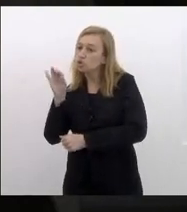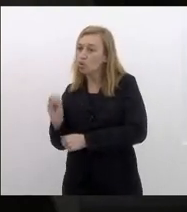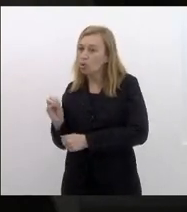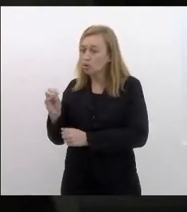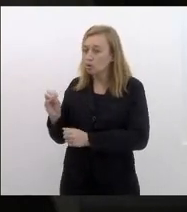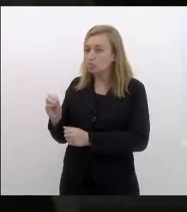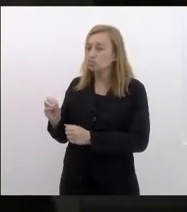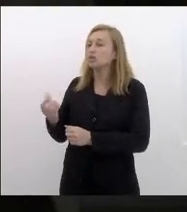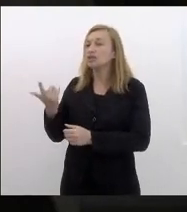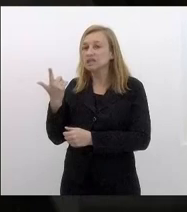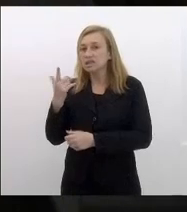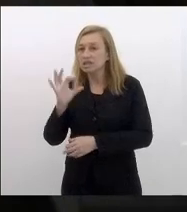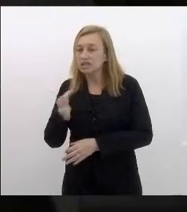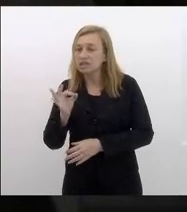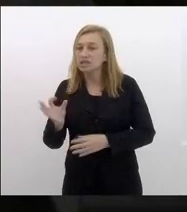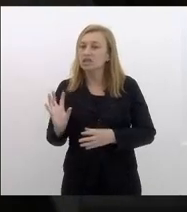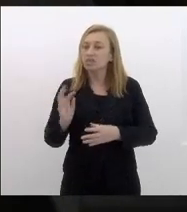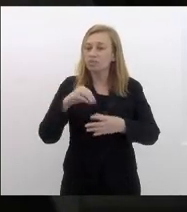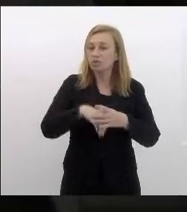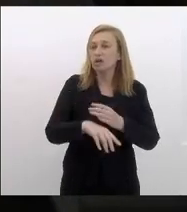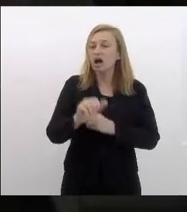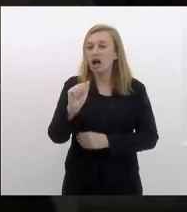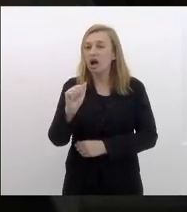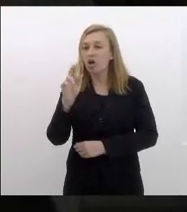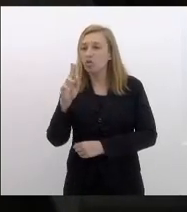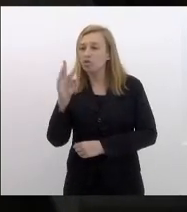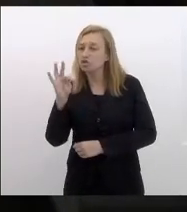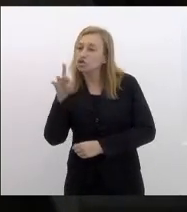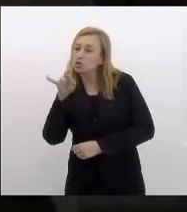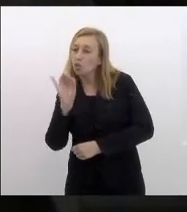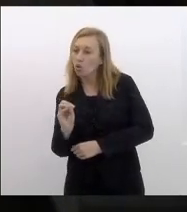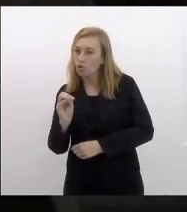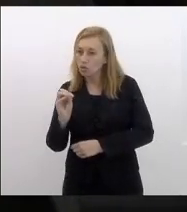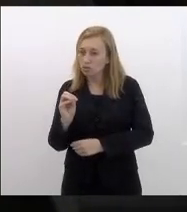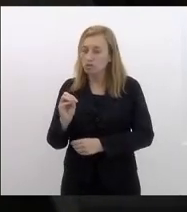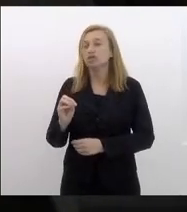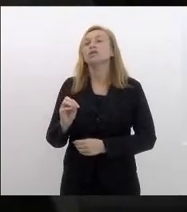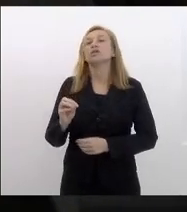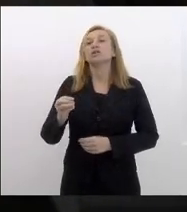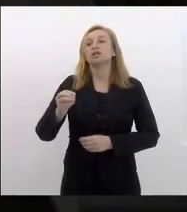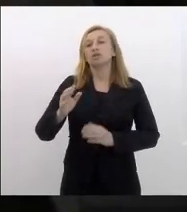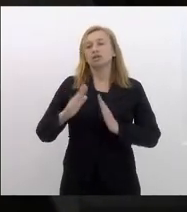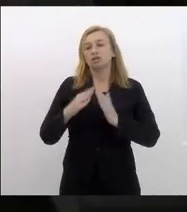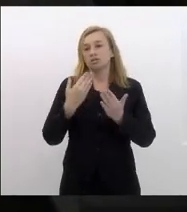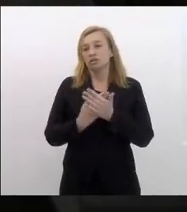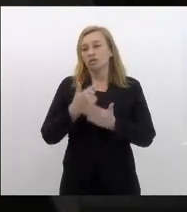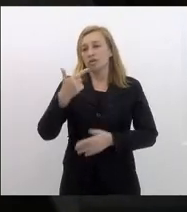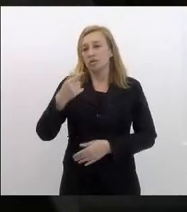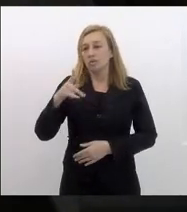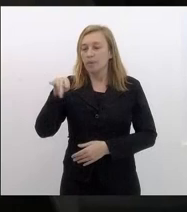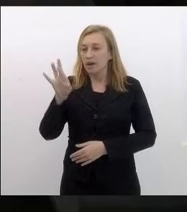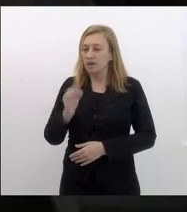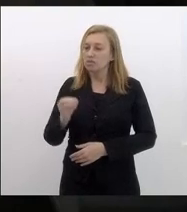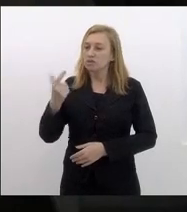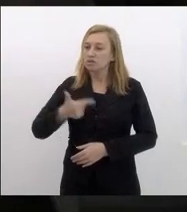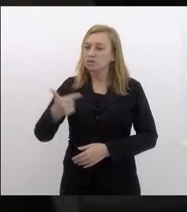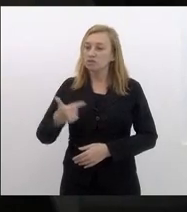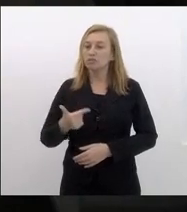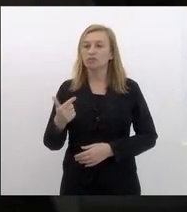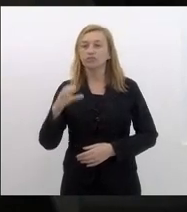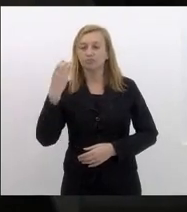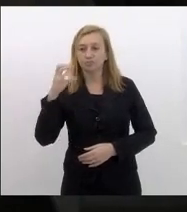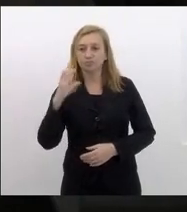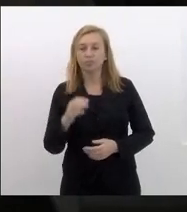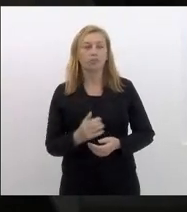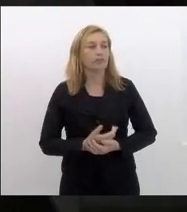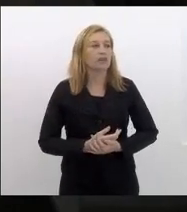garantir a implantação do auditório na linda sede nova do colégio Pedro II em Niterói então o se propõe aqui é